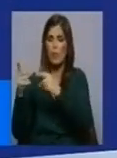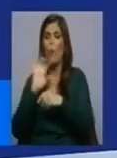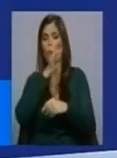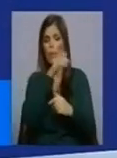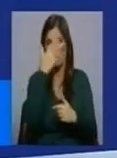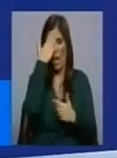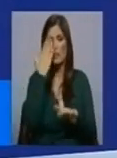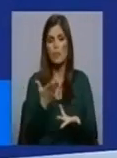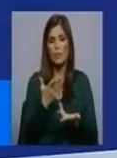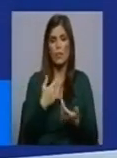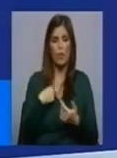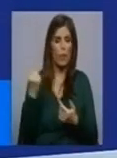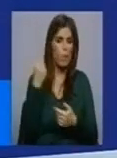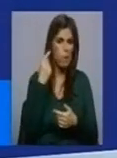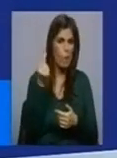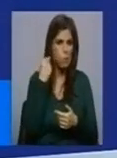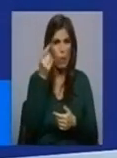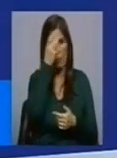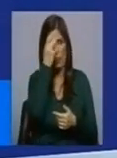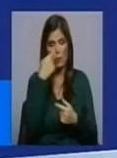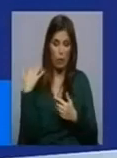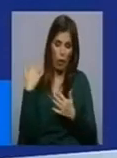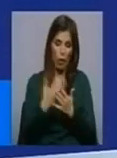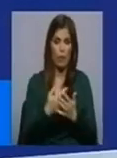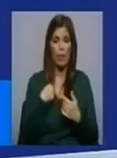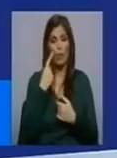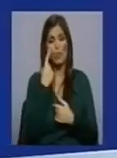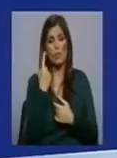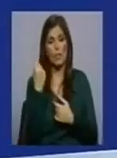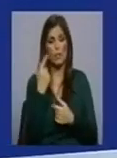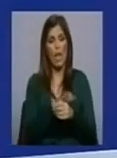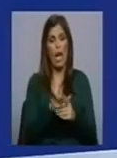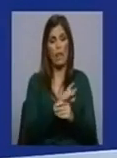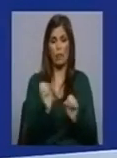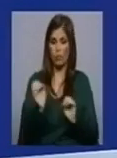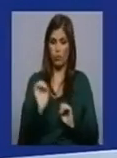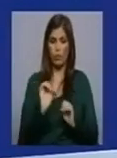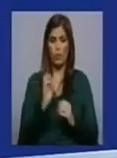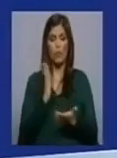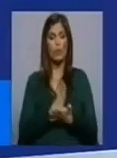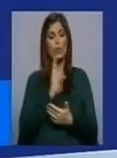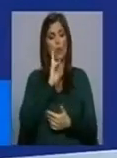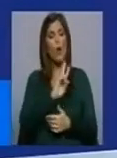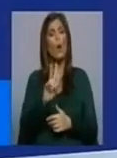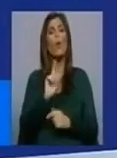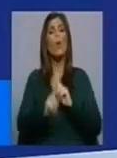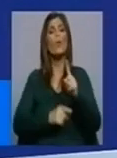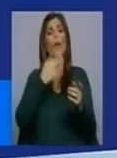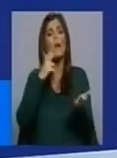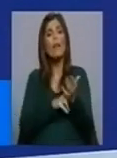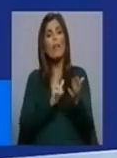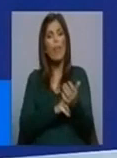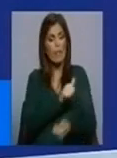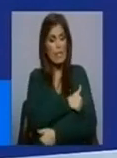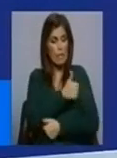Eu tenho ouvido tantas opiniões neste tempo, eu não sou especialista nesta matéria e apenas olho para aquilo que é a realidade da